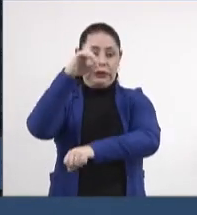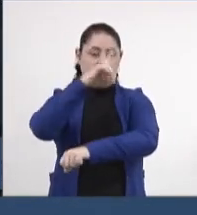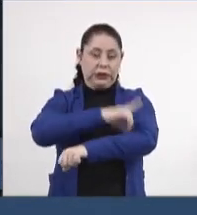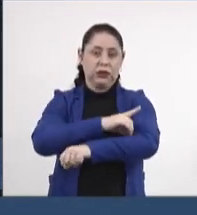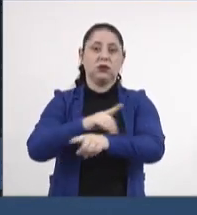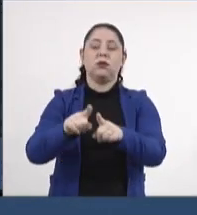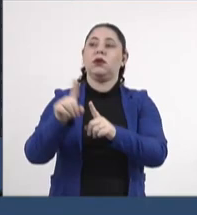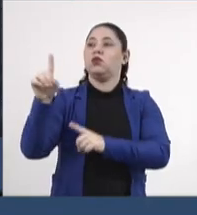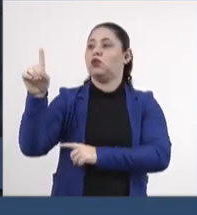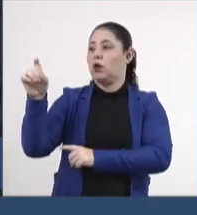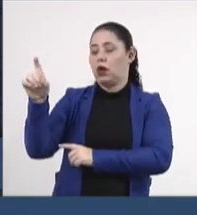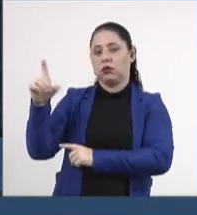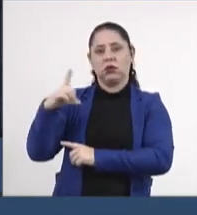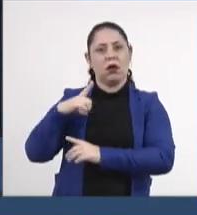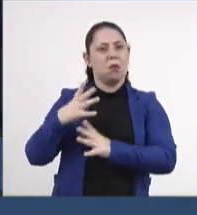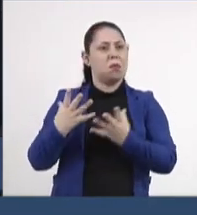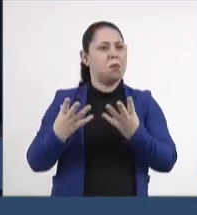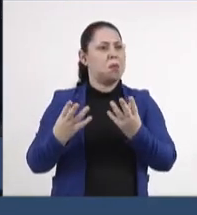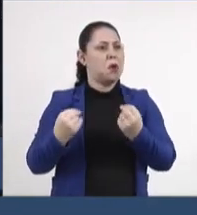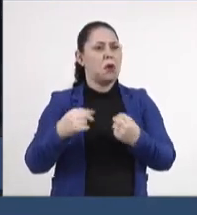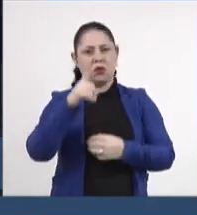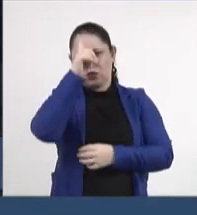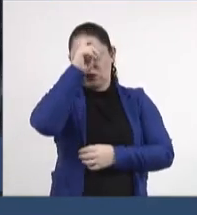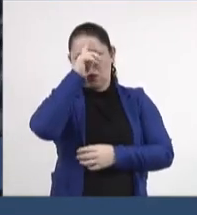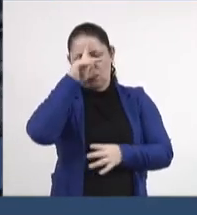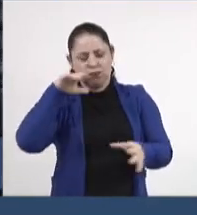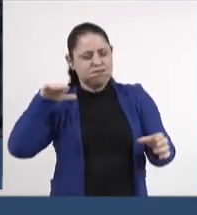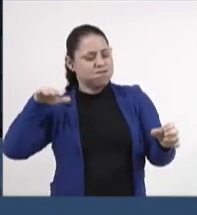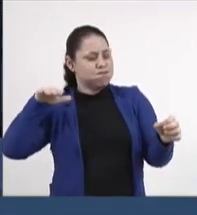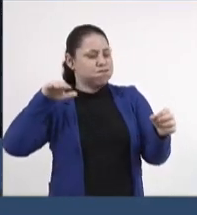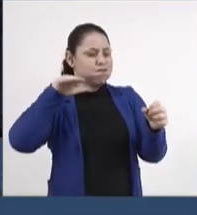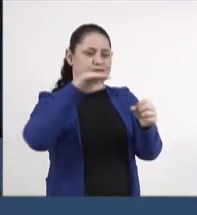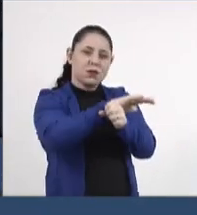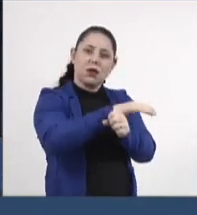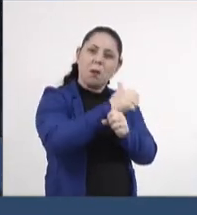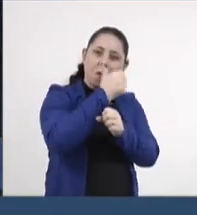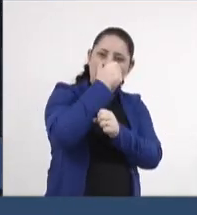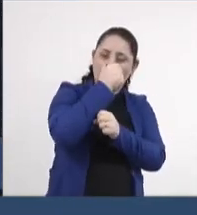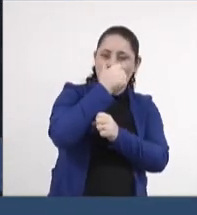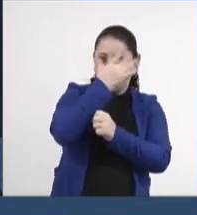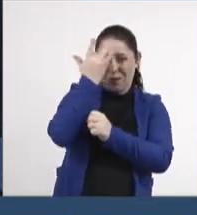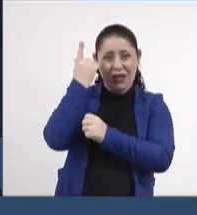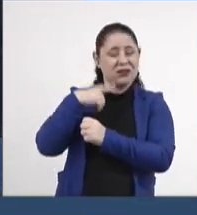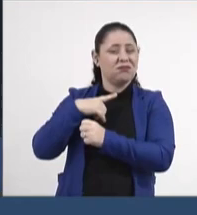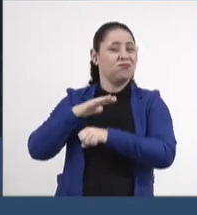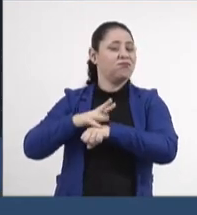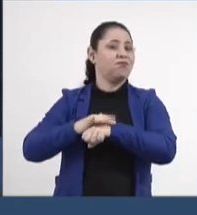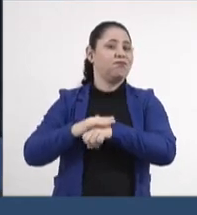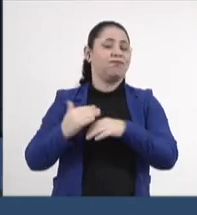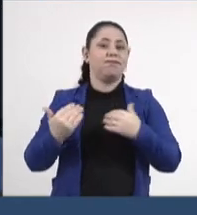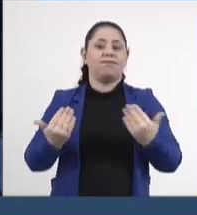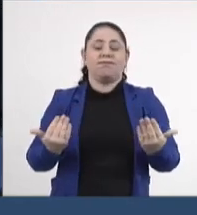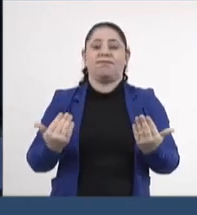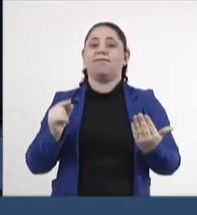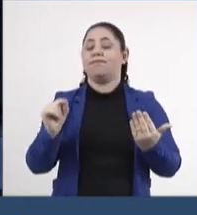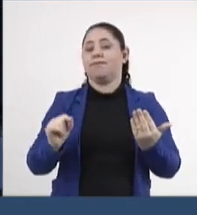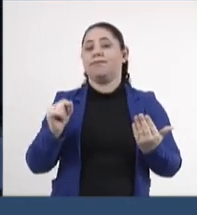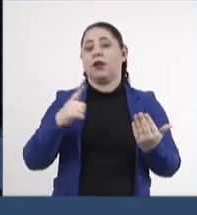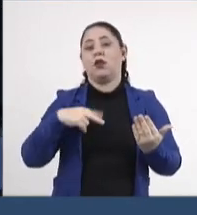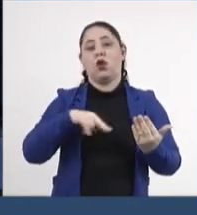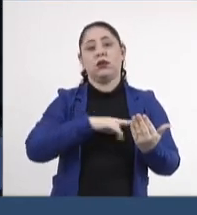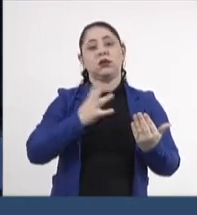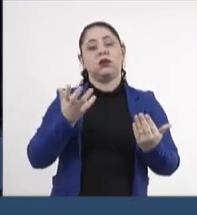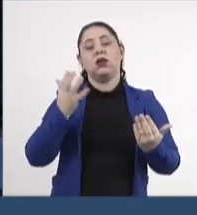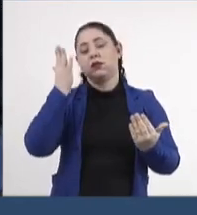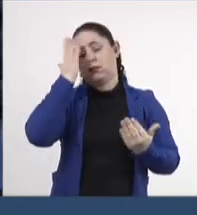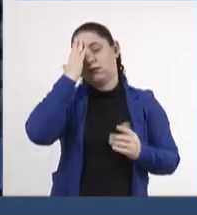em Dourados. Os hospitais estão abarrotados de pessoas com dengue e nós